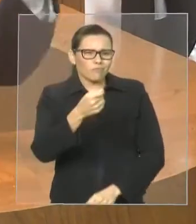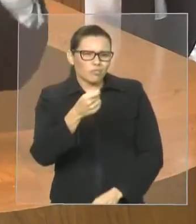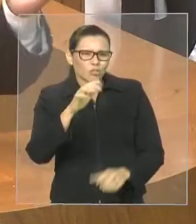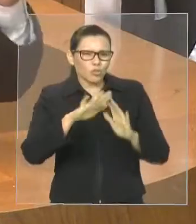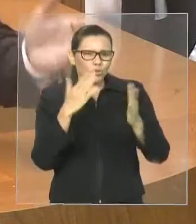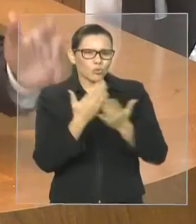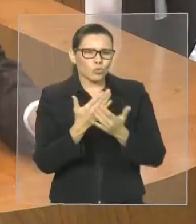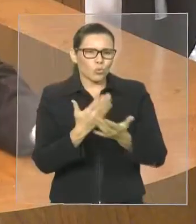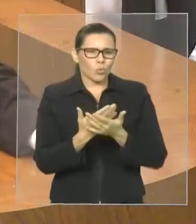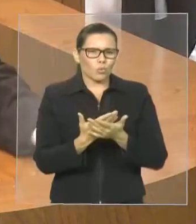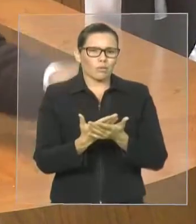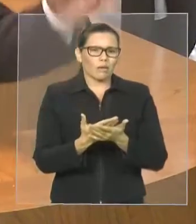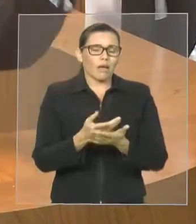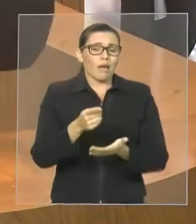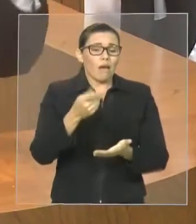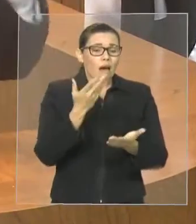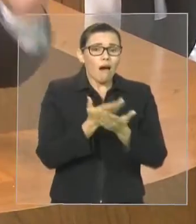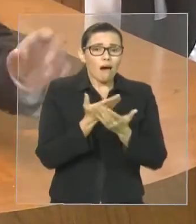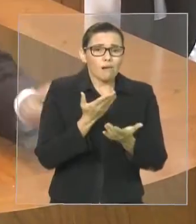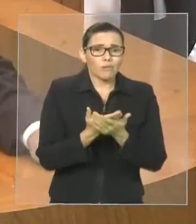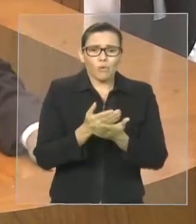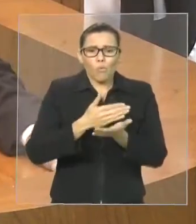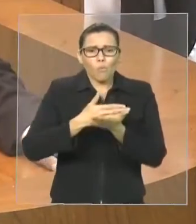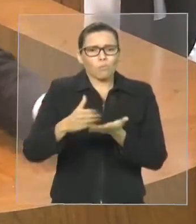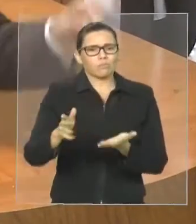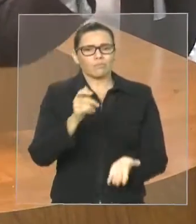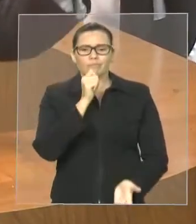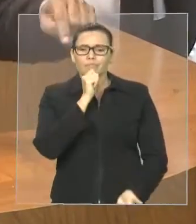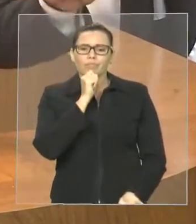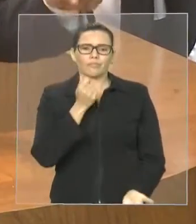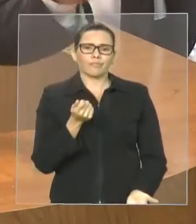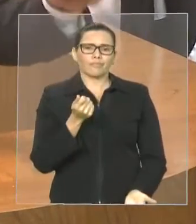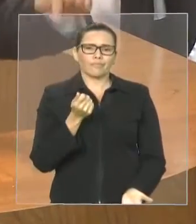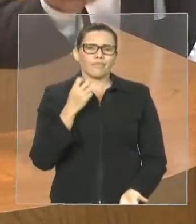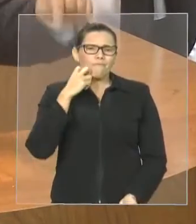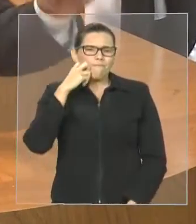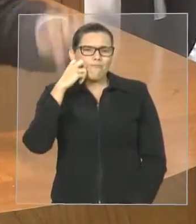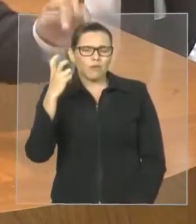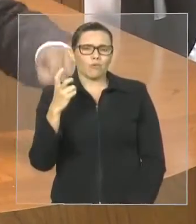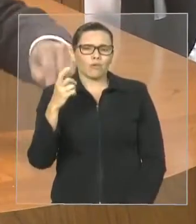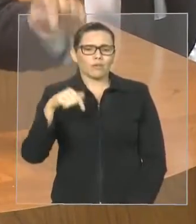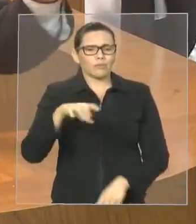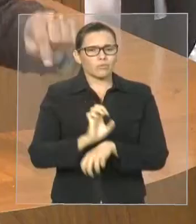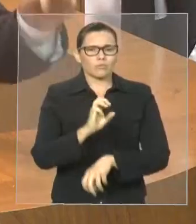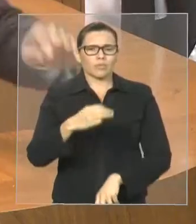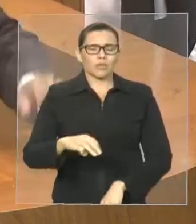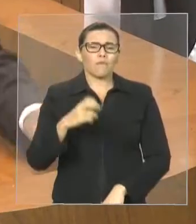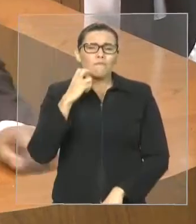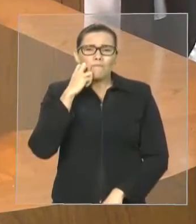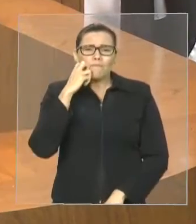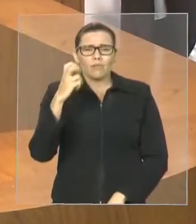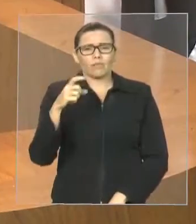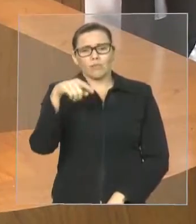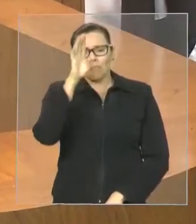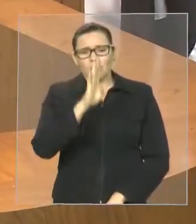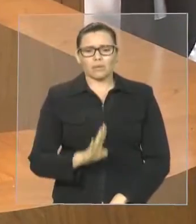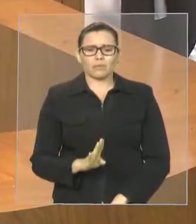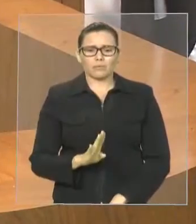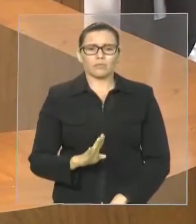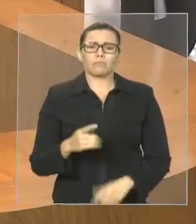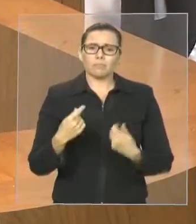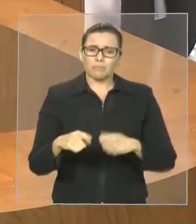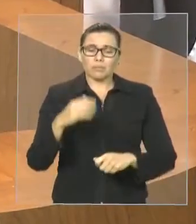Luís. É uma vergonha para o Maranhão. É uma vergonha para o Brasil. O Brasil precisa saber o que está acontecendo com a educação em São Luís.